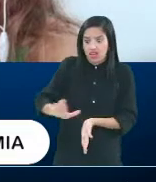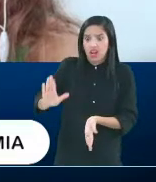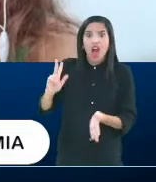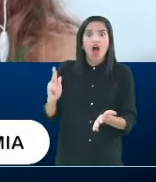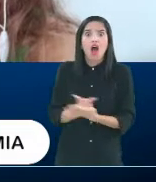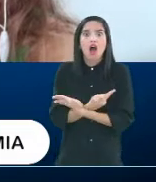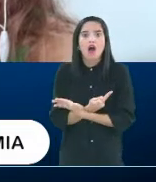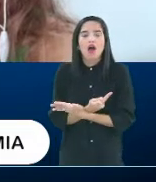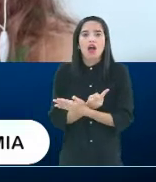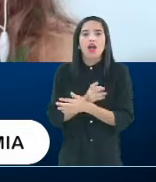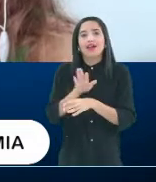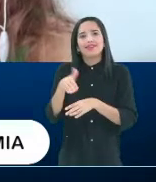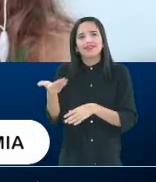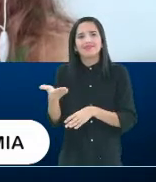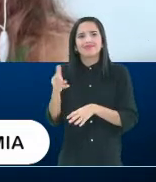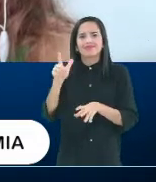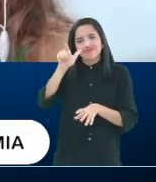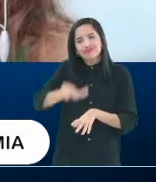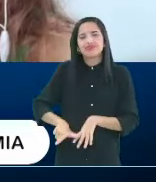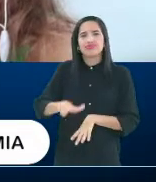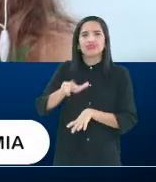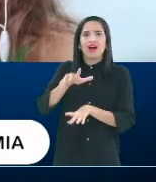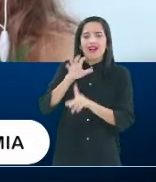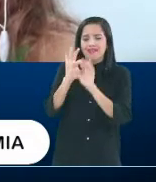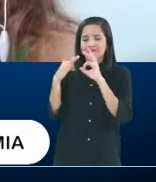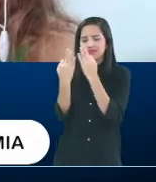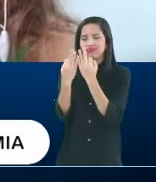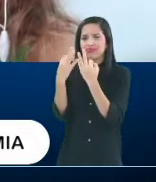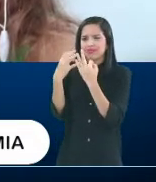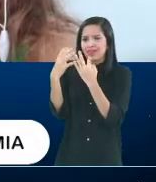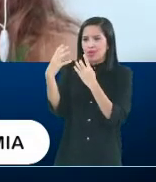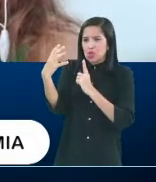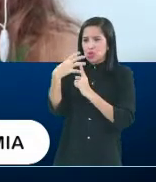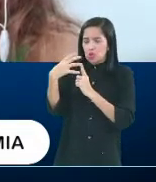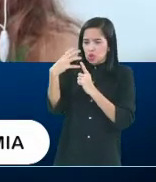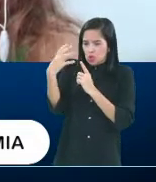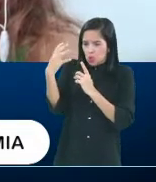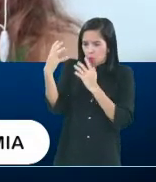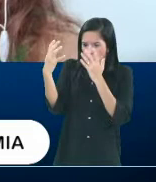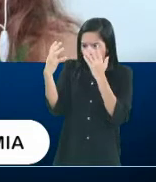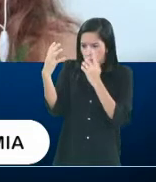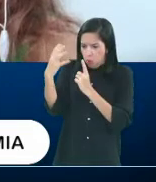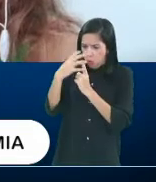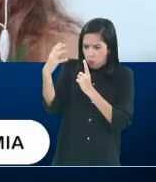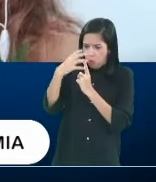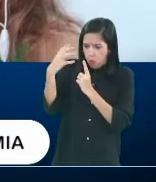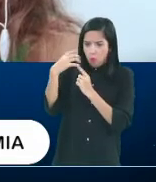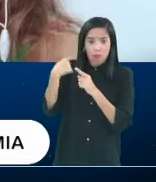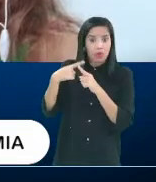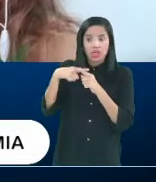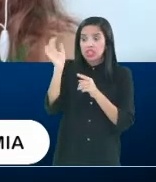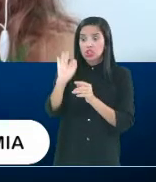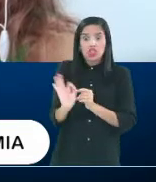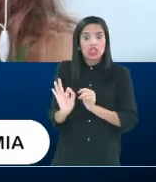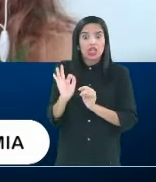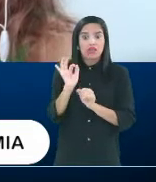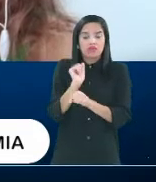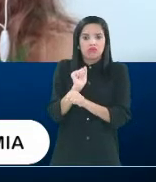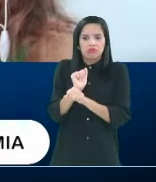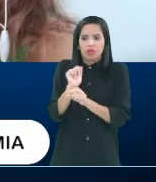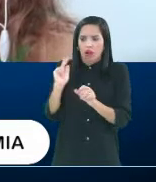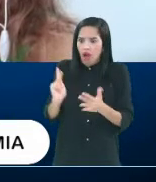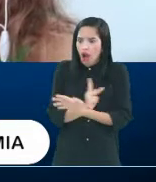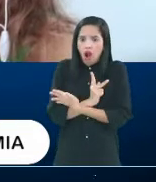psicológico das famílias, porque as pessoas normalmente não esperam por aí. Aliás, ninguém espera que aconteça com a sua